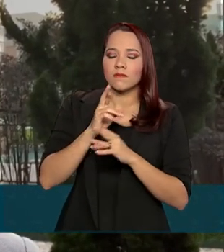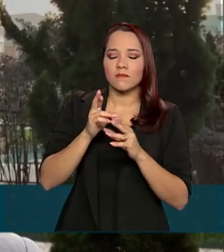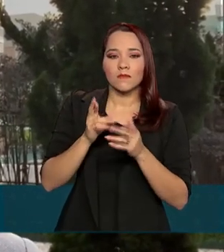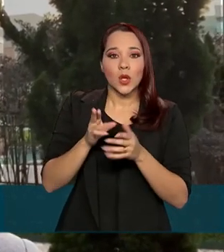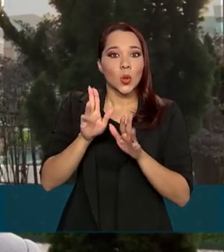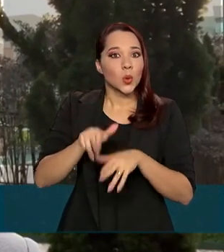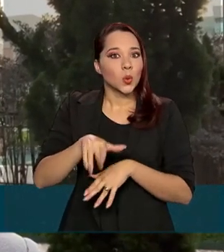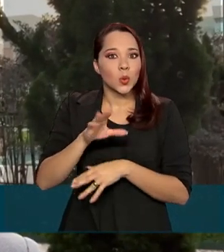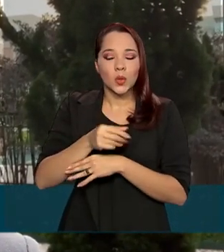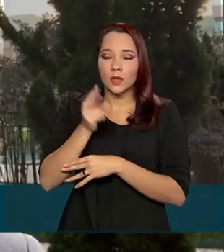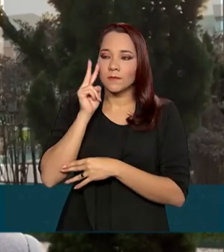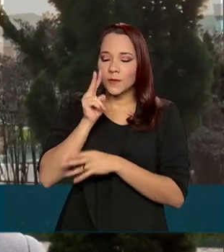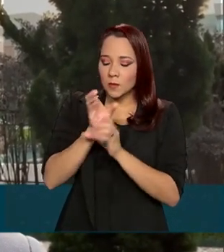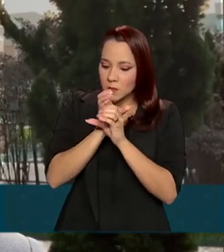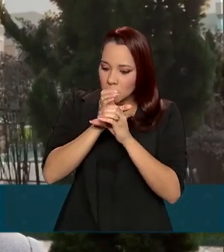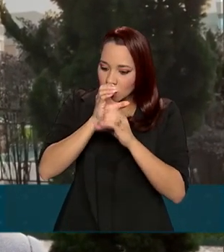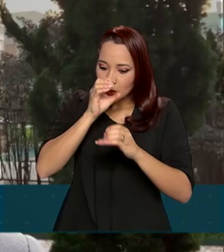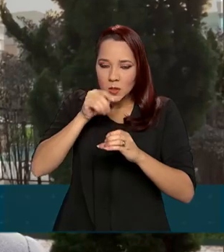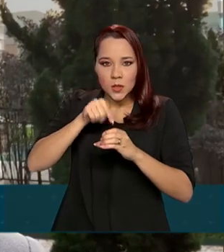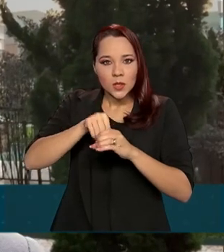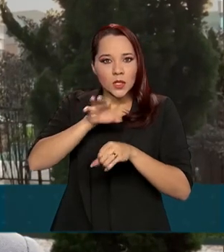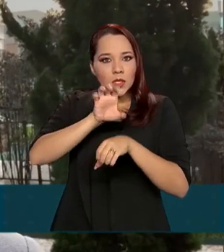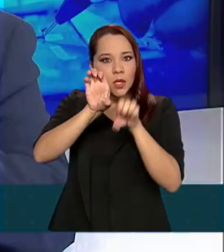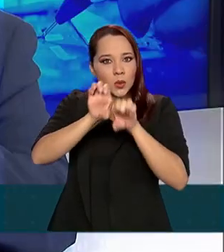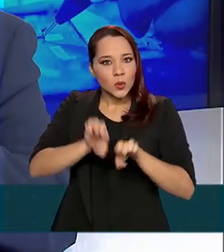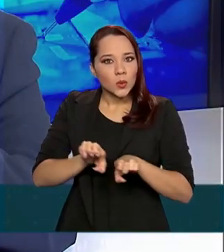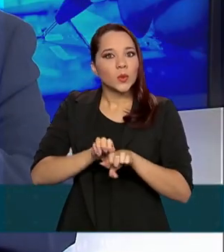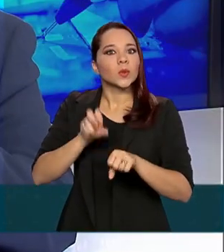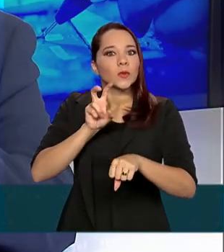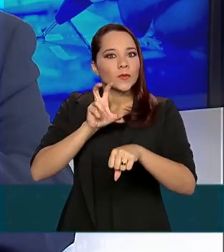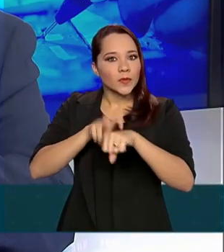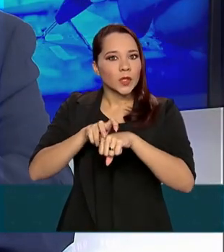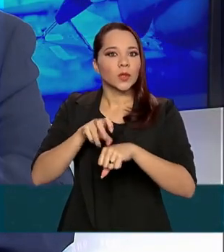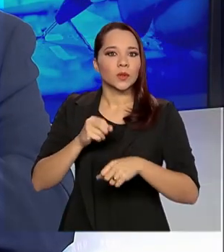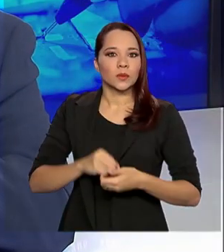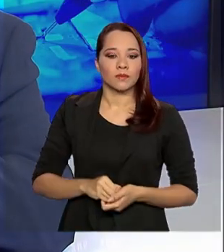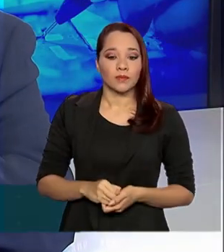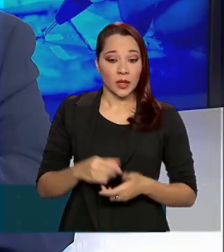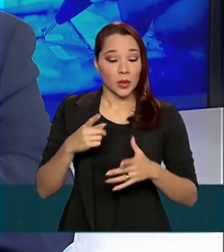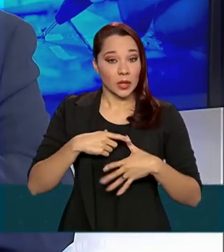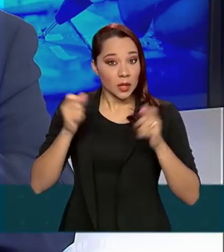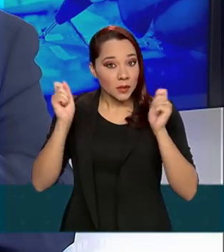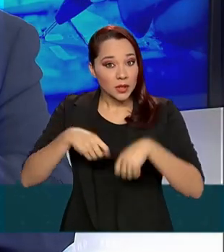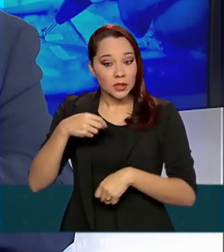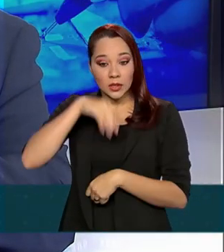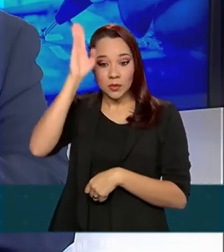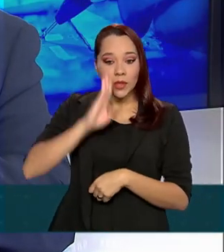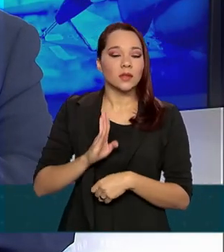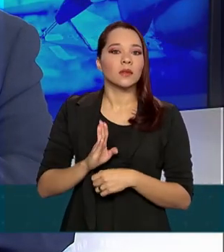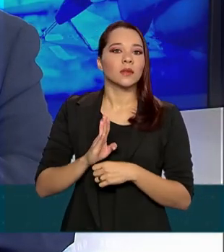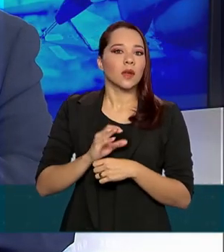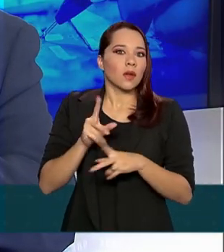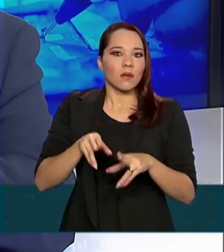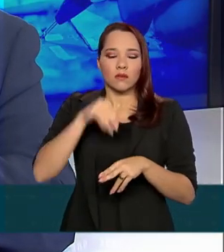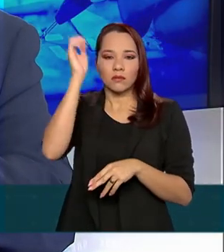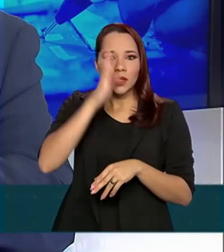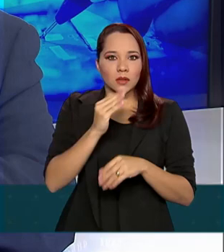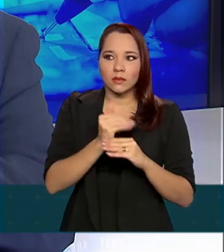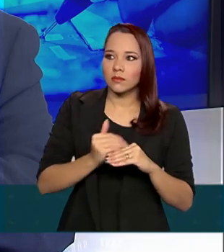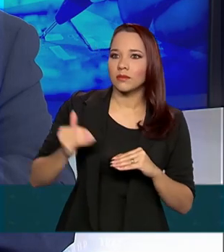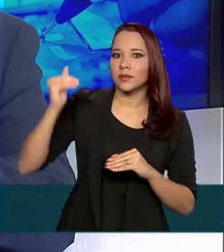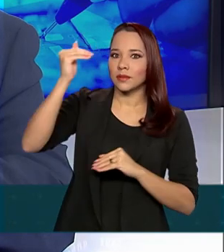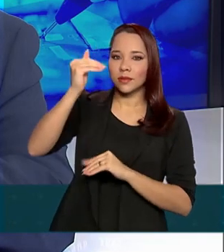Nunca se chegou tão perto da estrutura desse vírus. Você ter essas capacidades no Brasil, coloca o Brasil num patamar